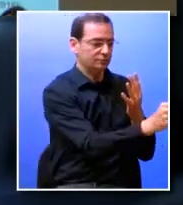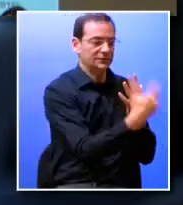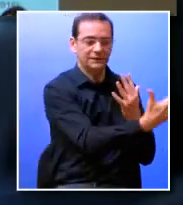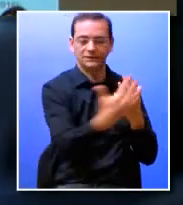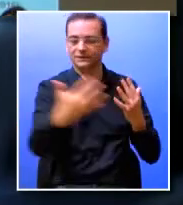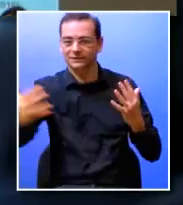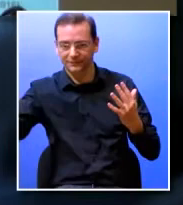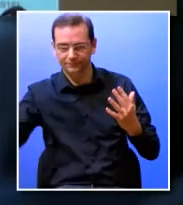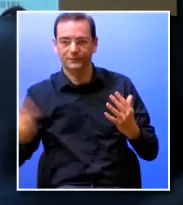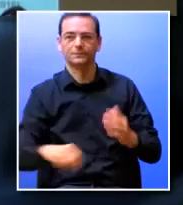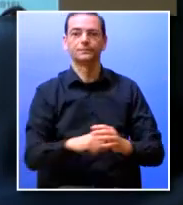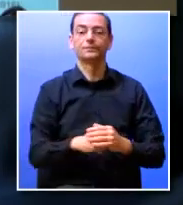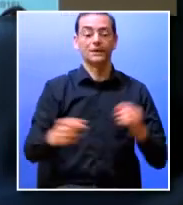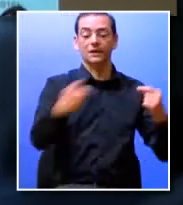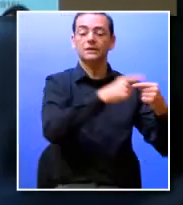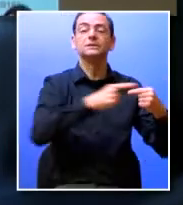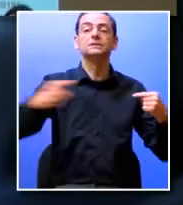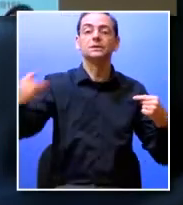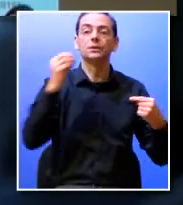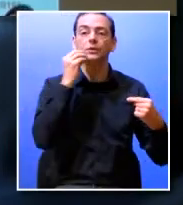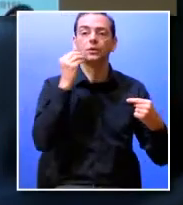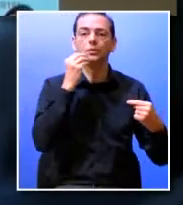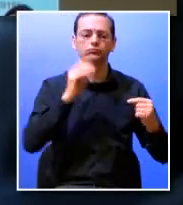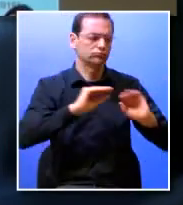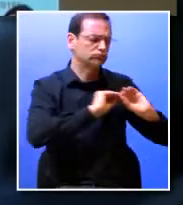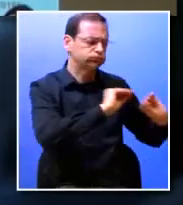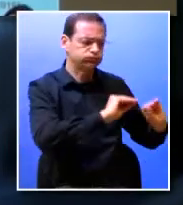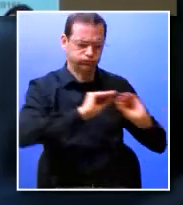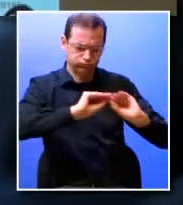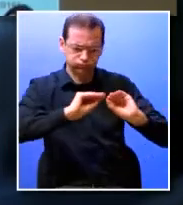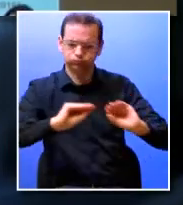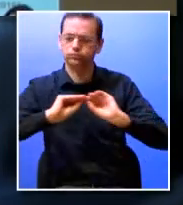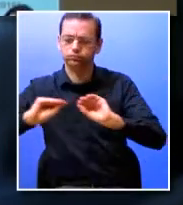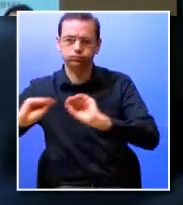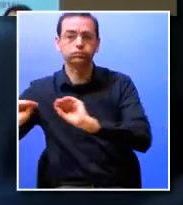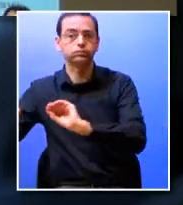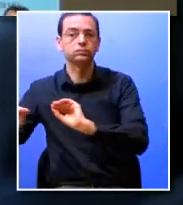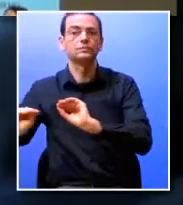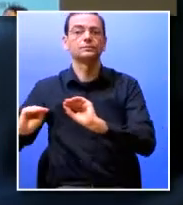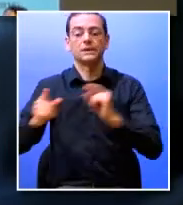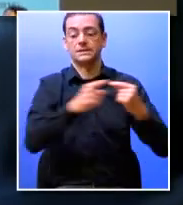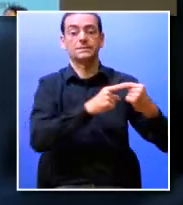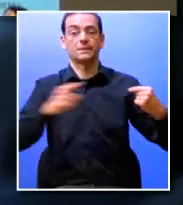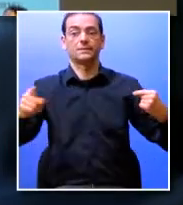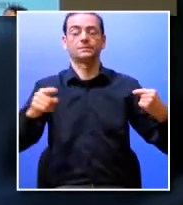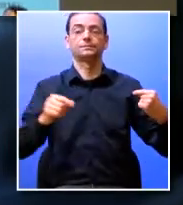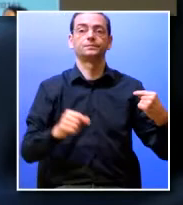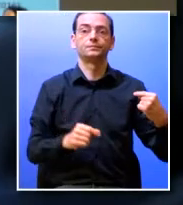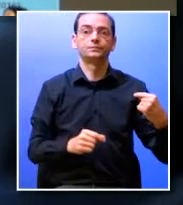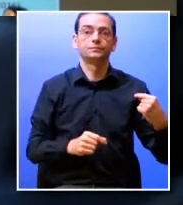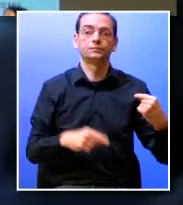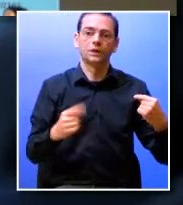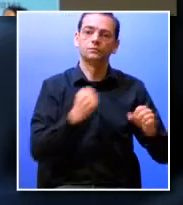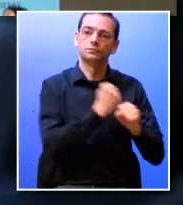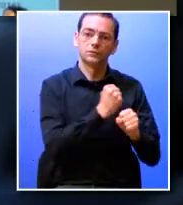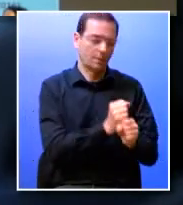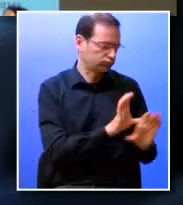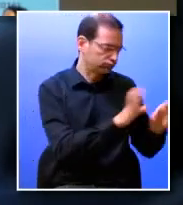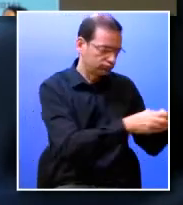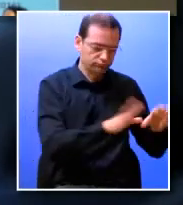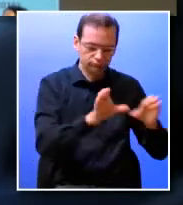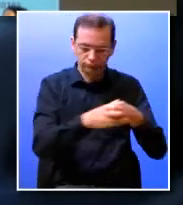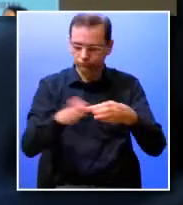e durante essa semana eles recebem formação eles desenvolvem trabalho em equipa são